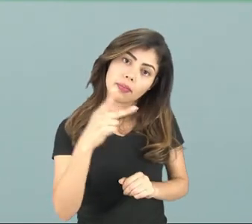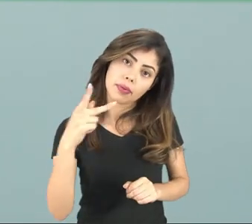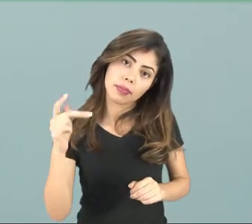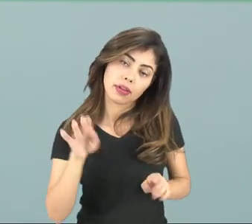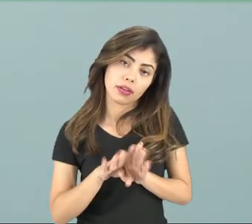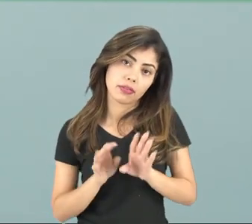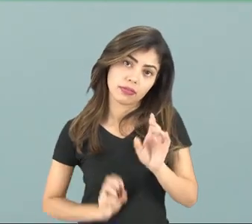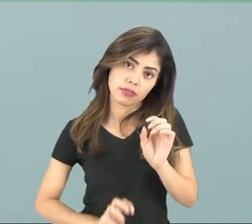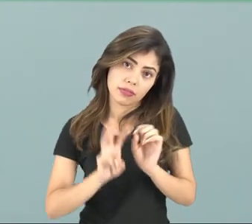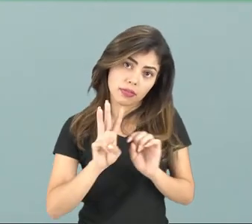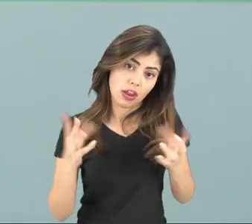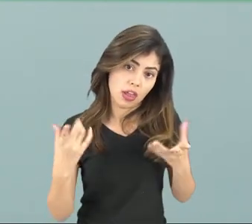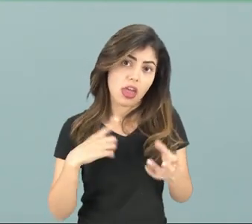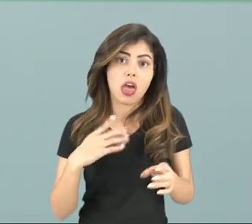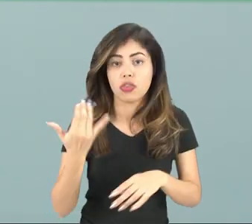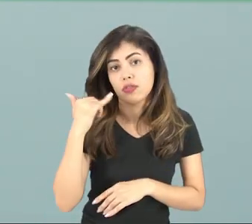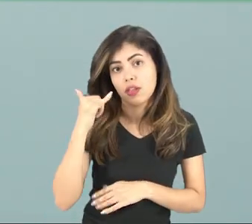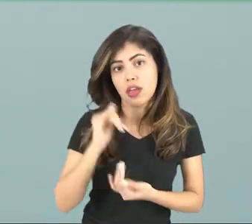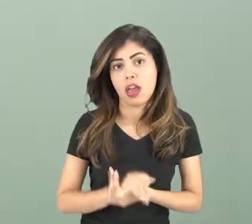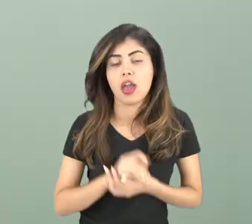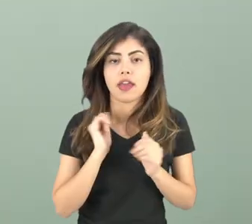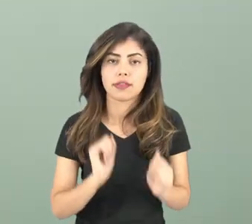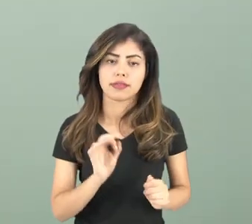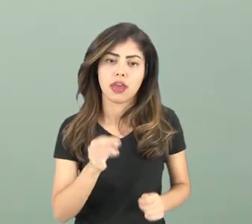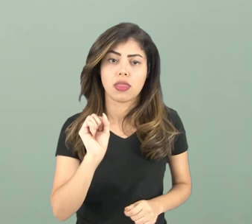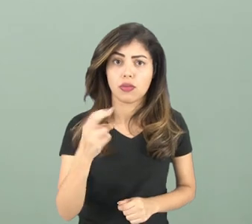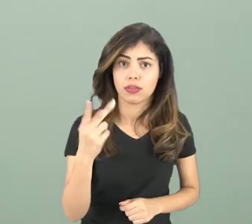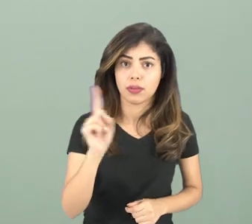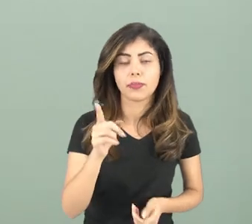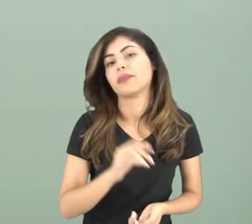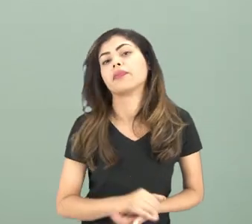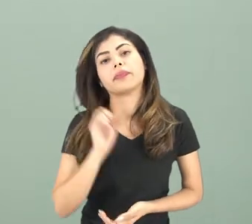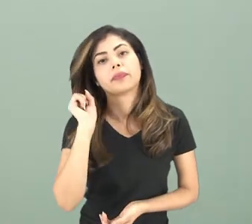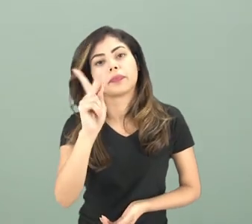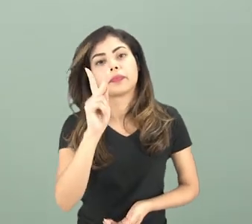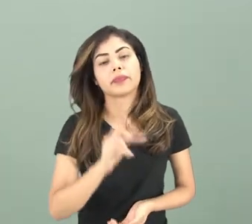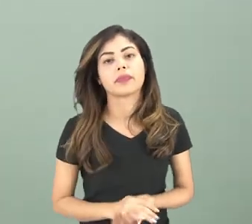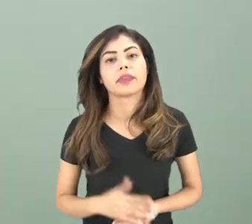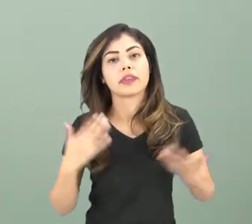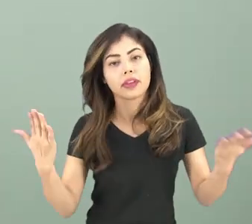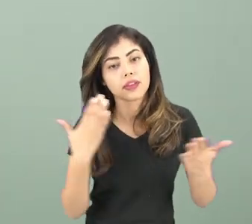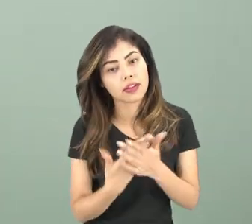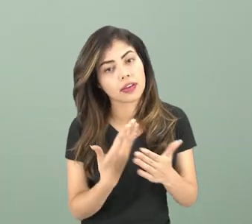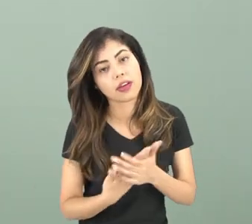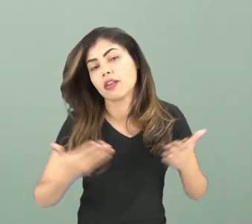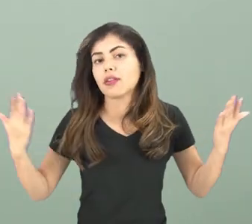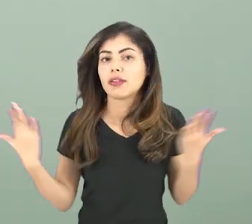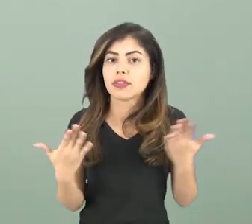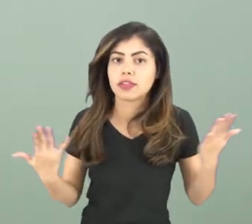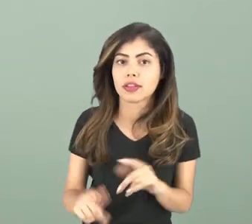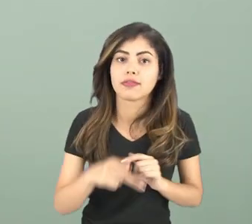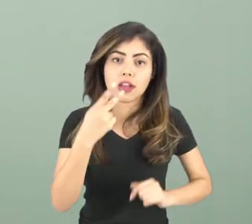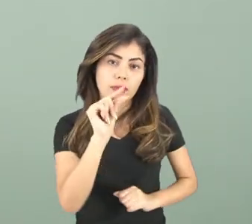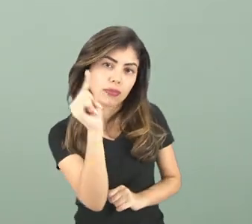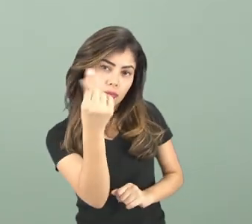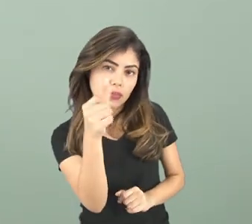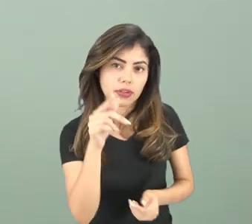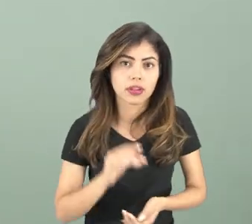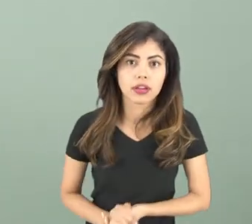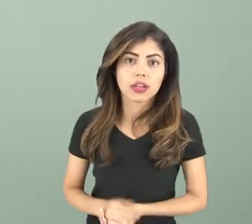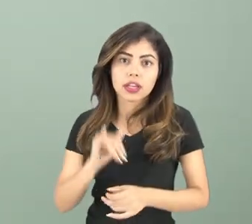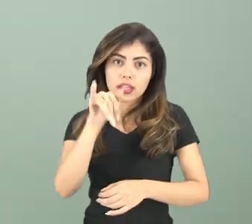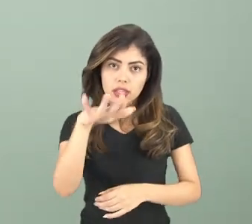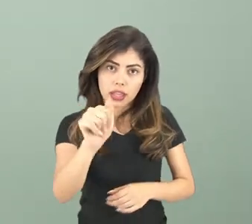celular e estar verificando se deu certo ou não a sua experiência. Então, essa foi a nossa aula de hoje. Falamos um pouco sobre